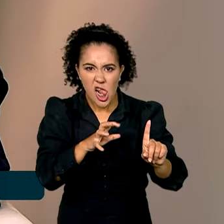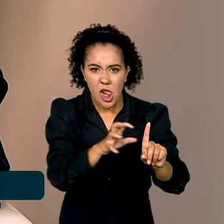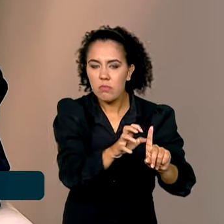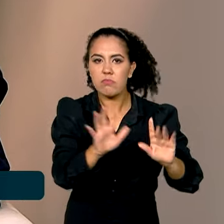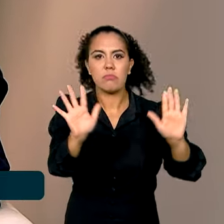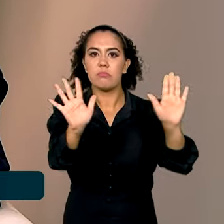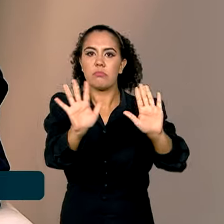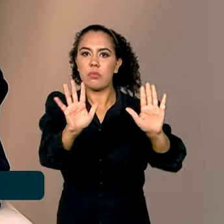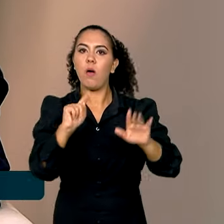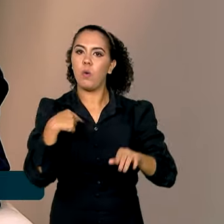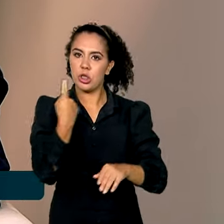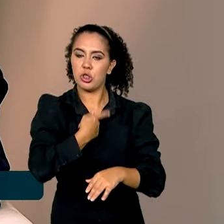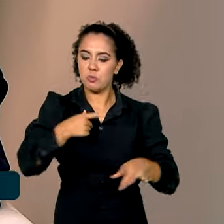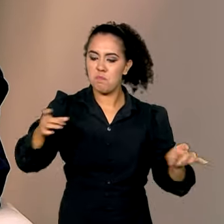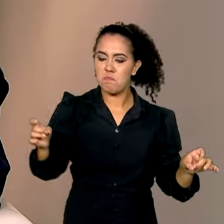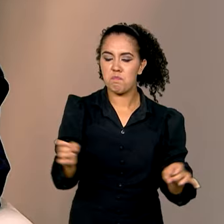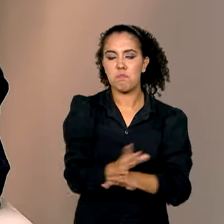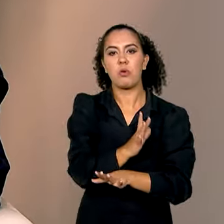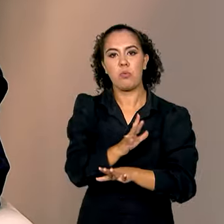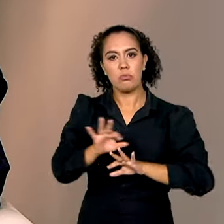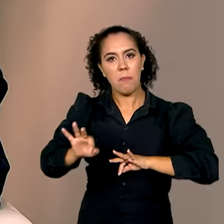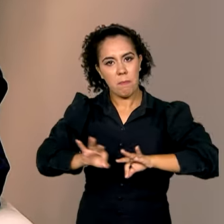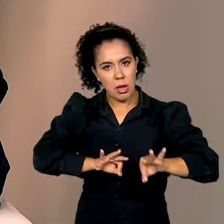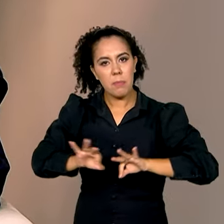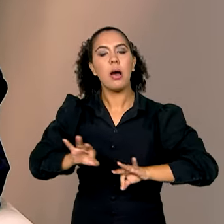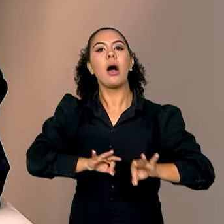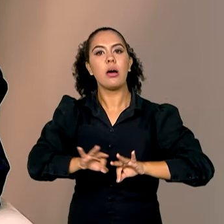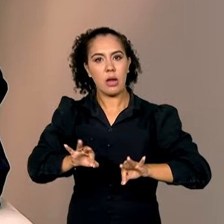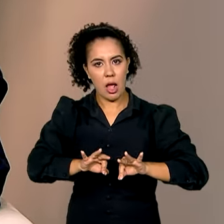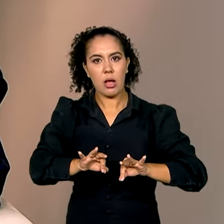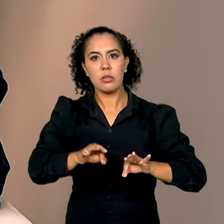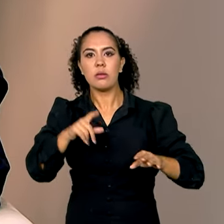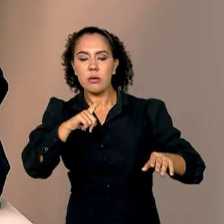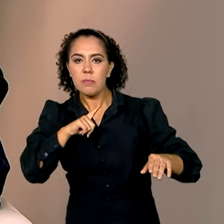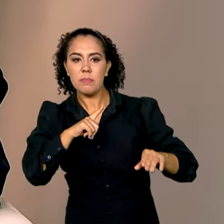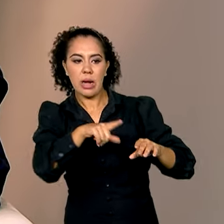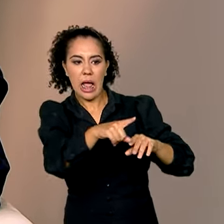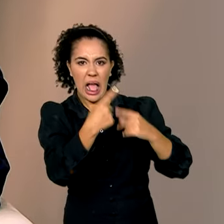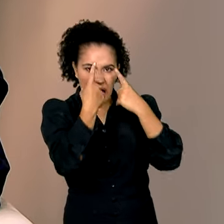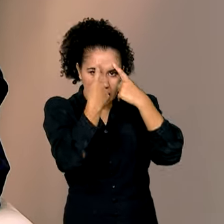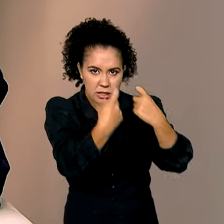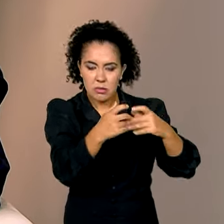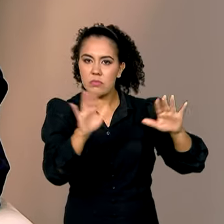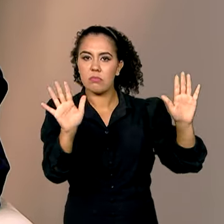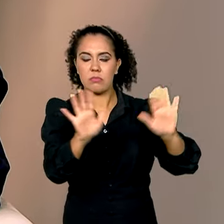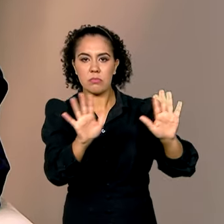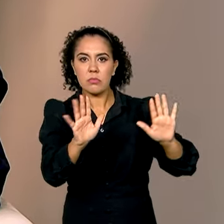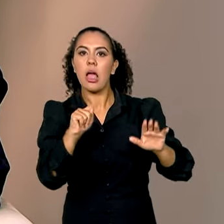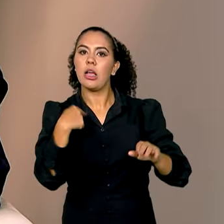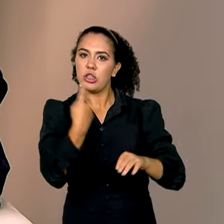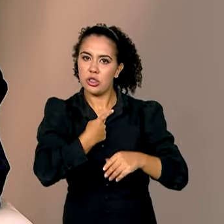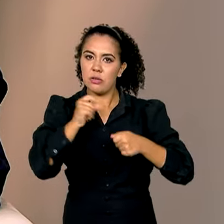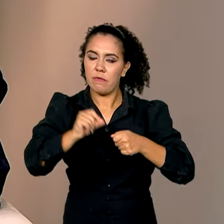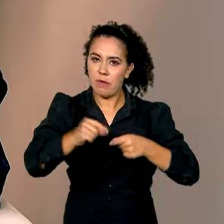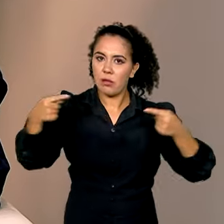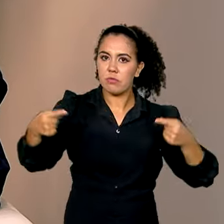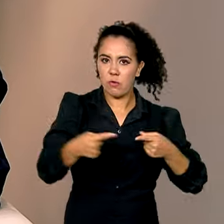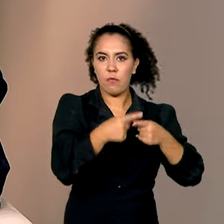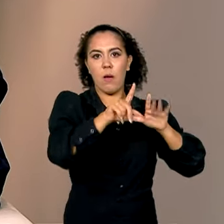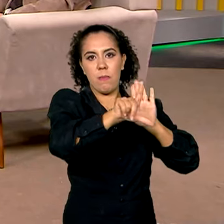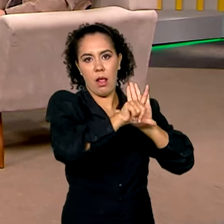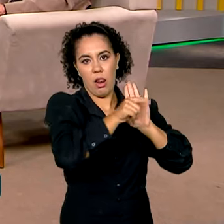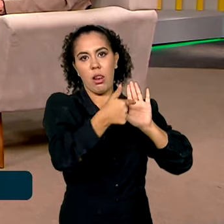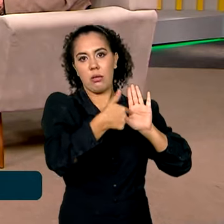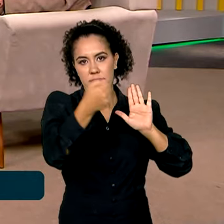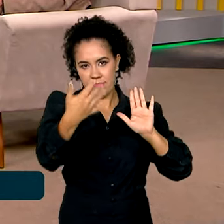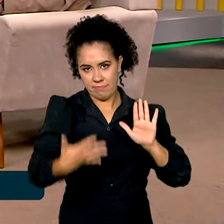estamos preparados para repelir a agressão criminosa, mas fazemos dentro da civilidade e da legalidade. Muito